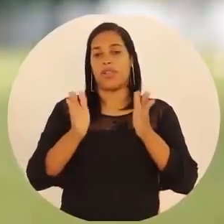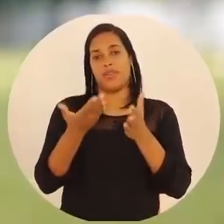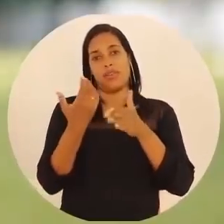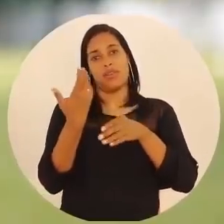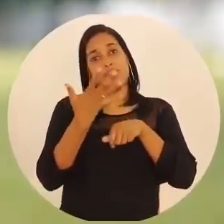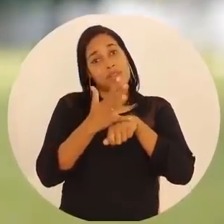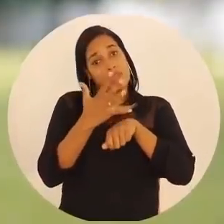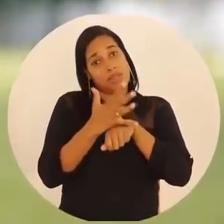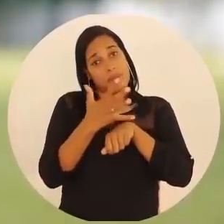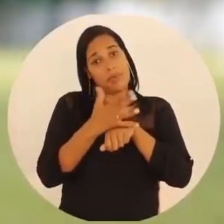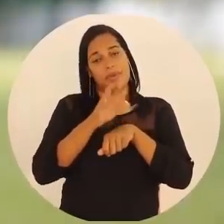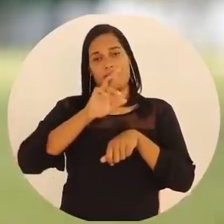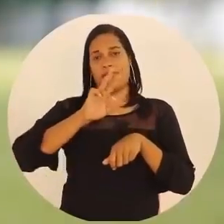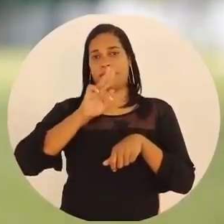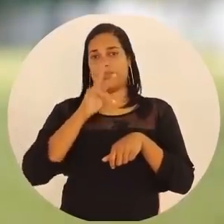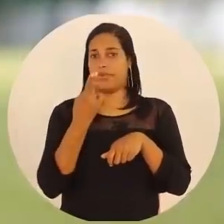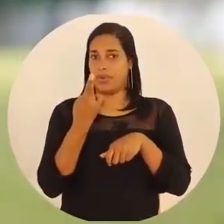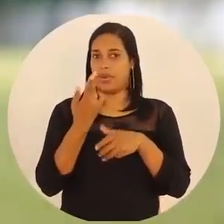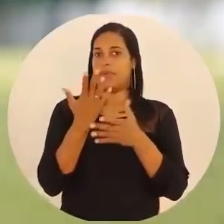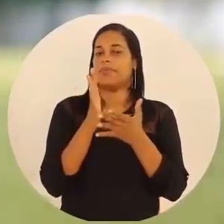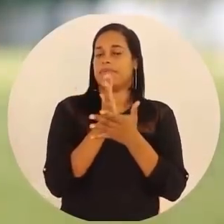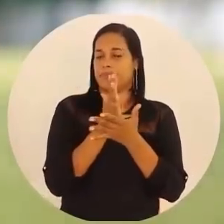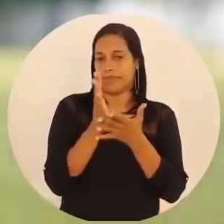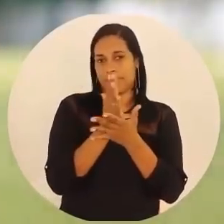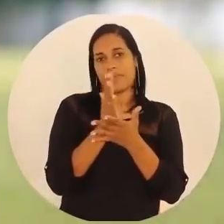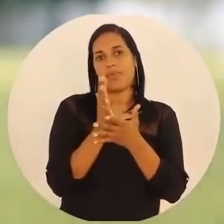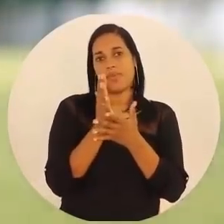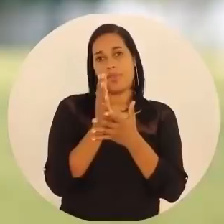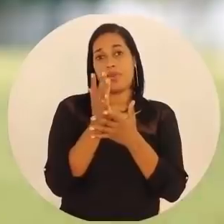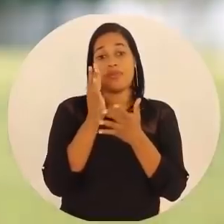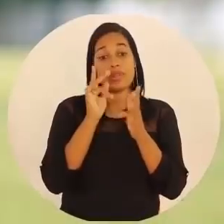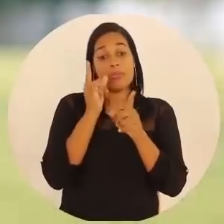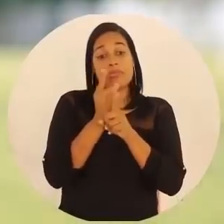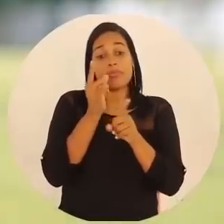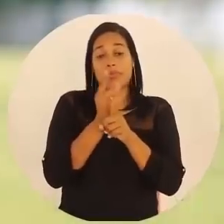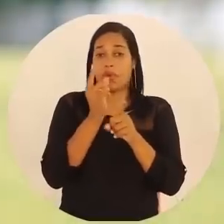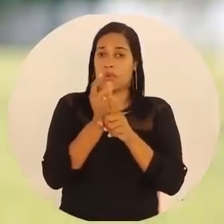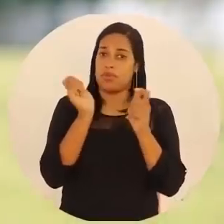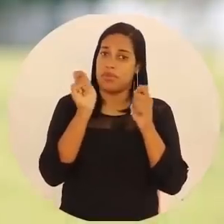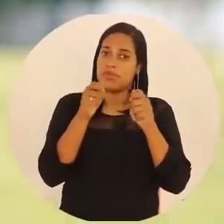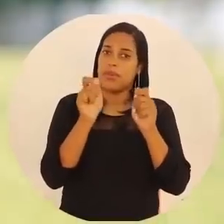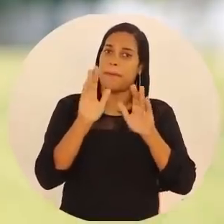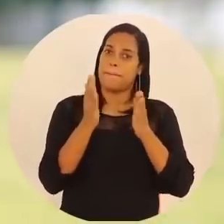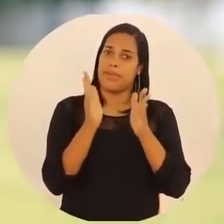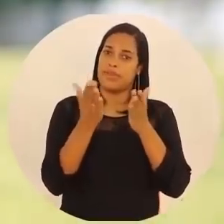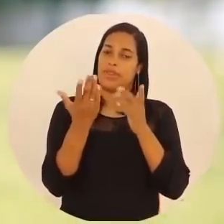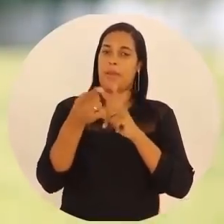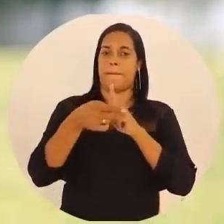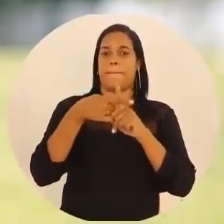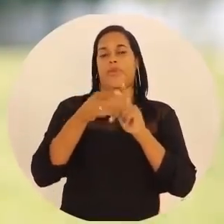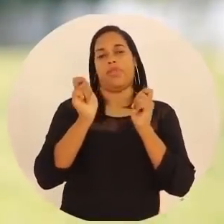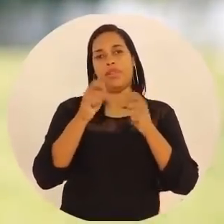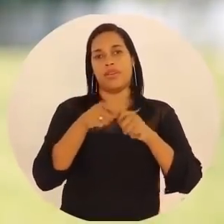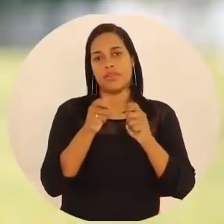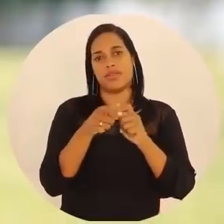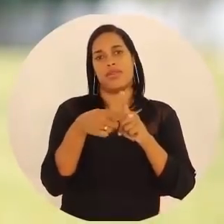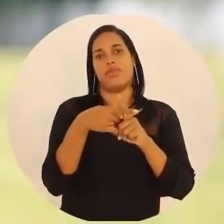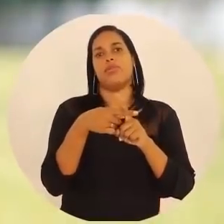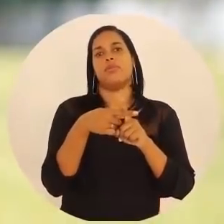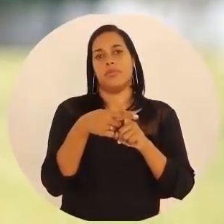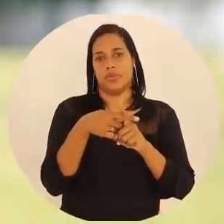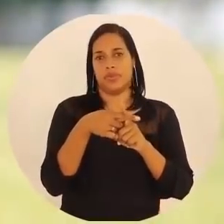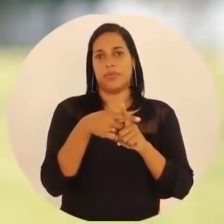treinamento é um dos recursos para isso. Então, quando você identifica as habilidades daquele funcionário, o potencial dele,